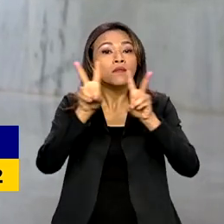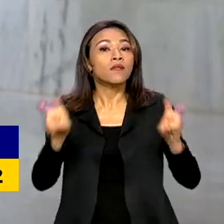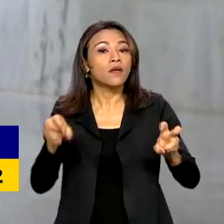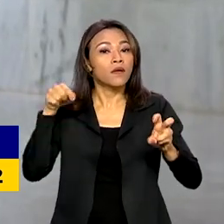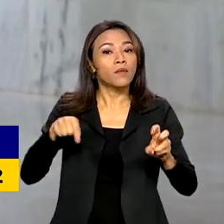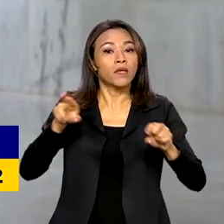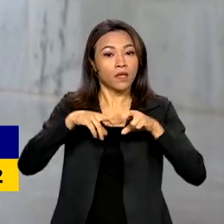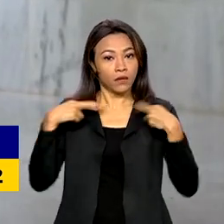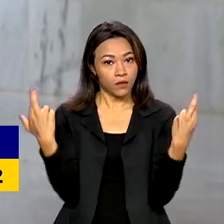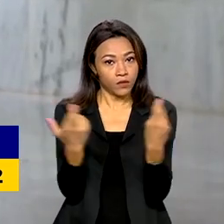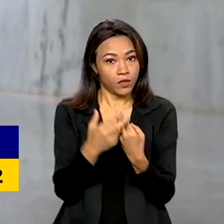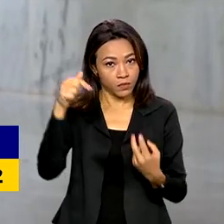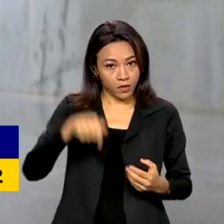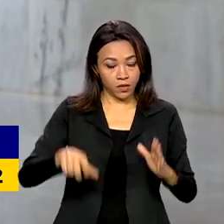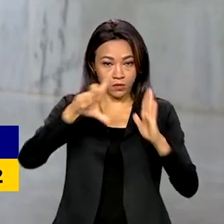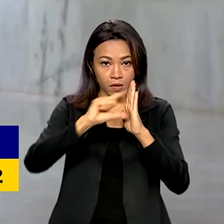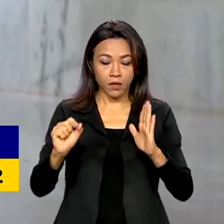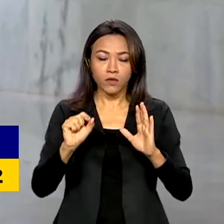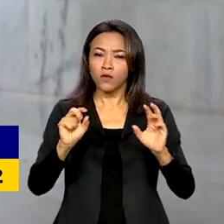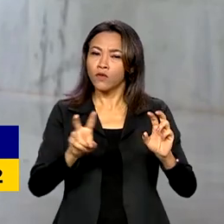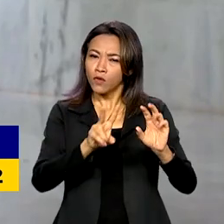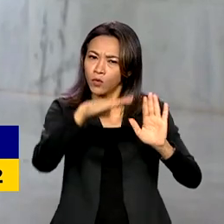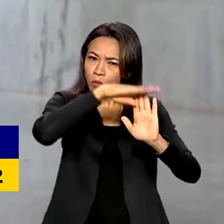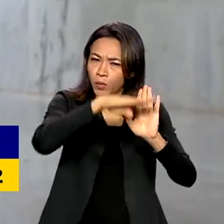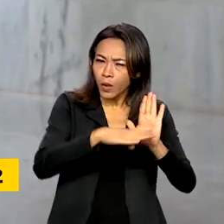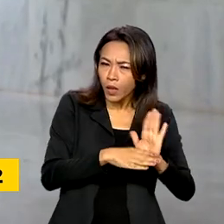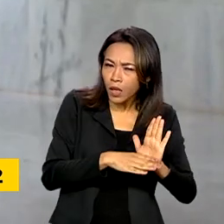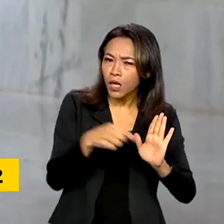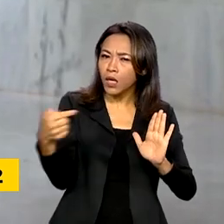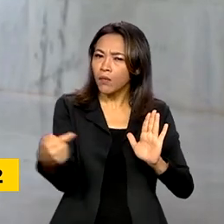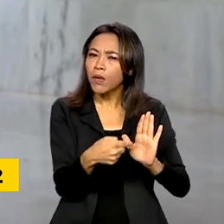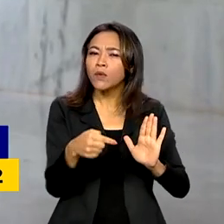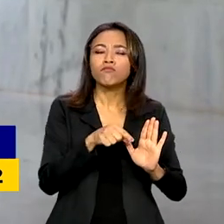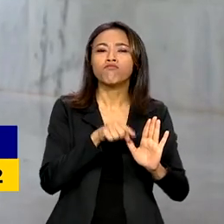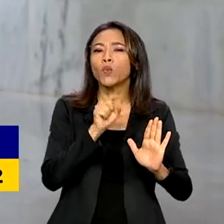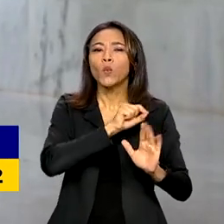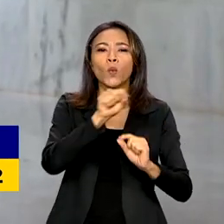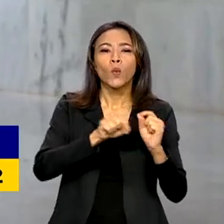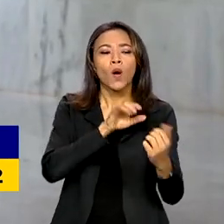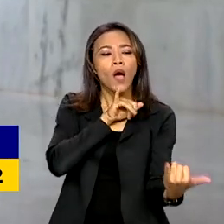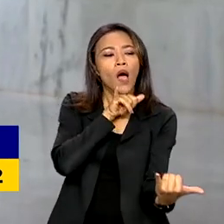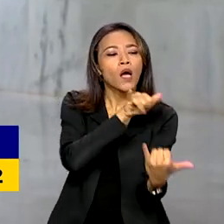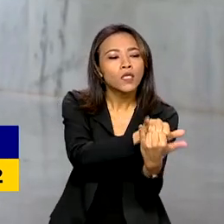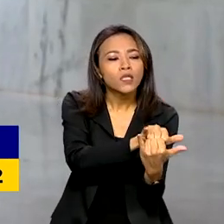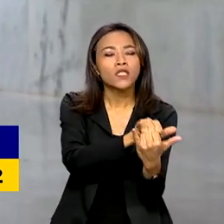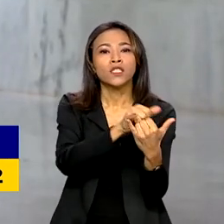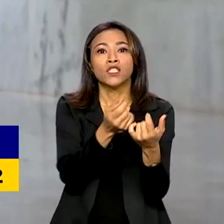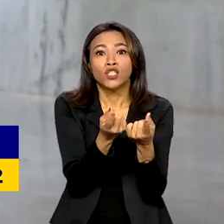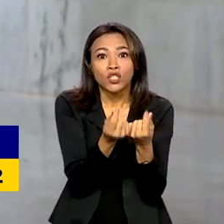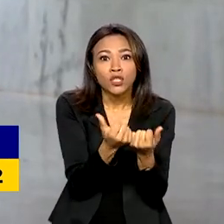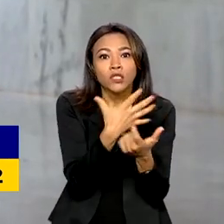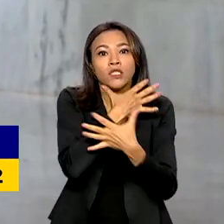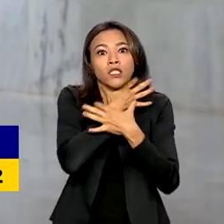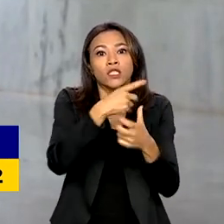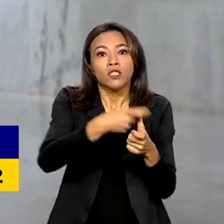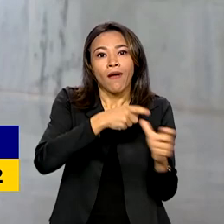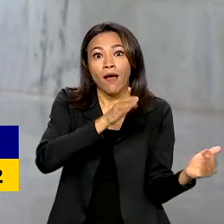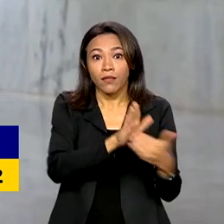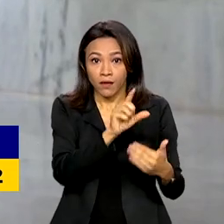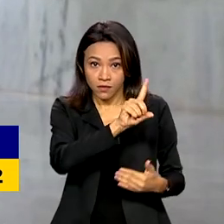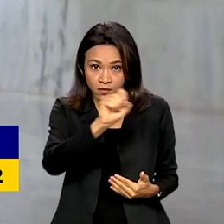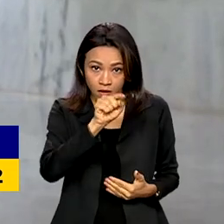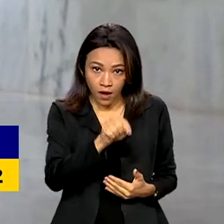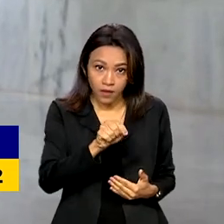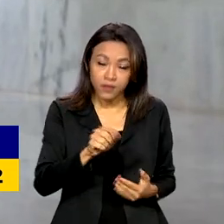Palácio do Planalto foi o programa Desenrola, que pretende perdoar dívidas de até 100 reais e renegociar